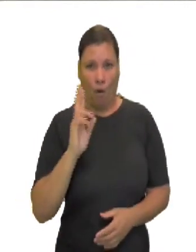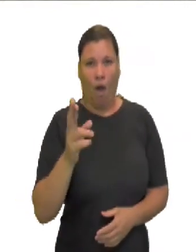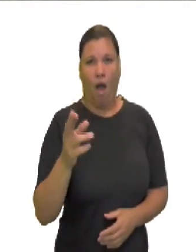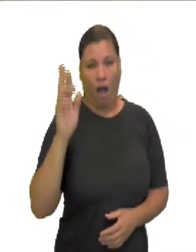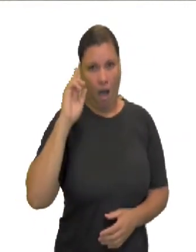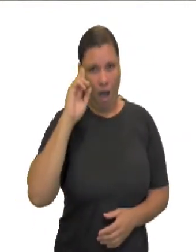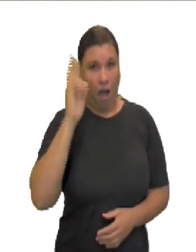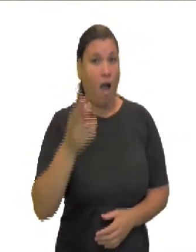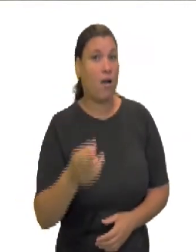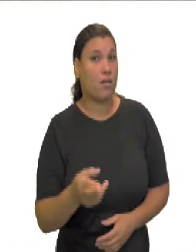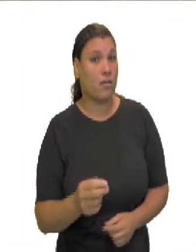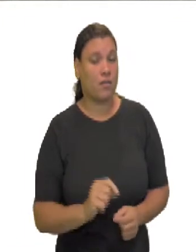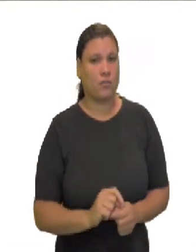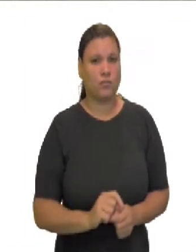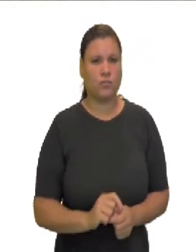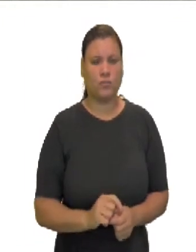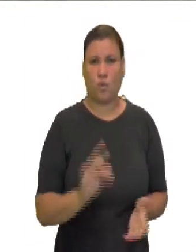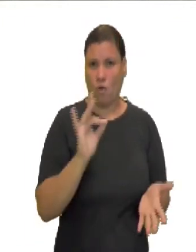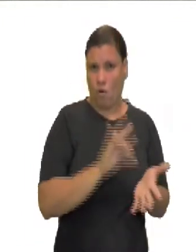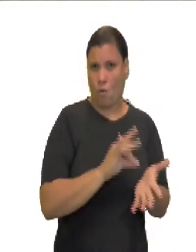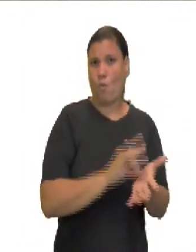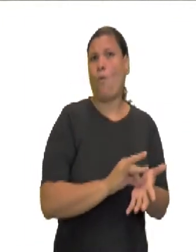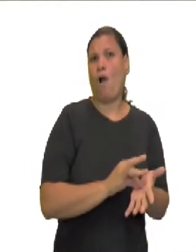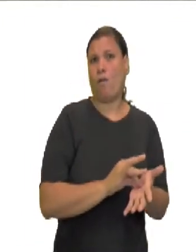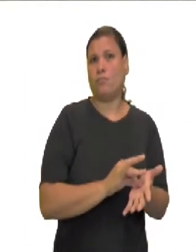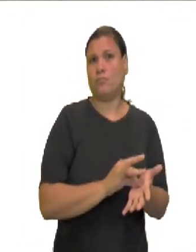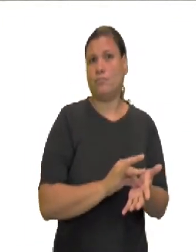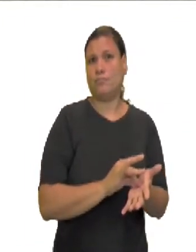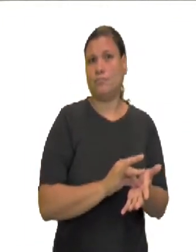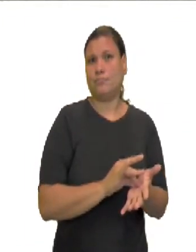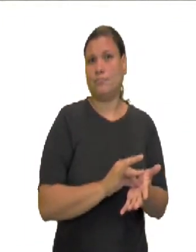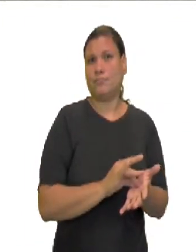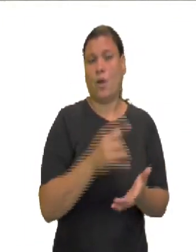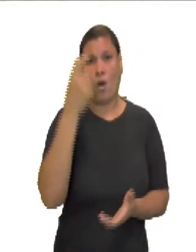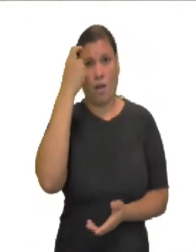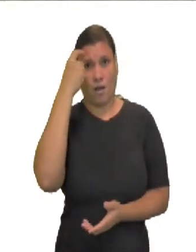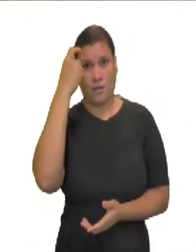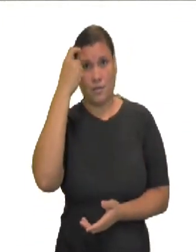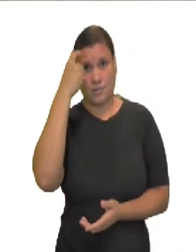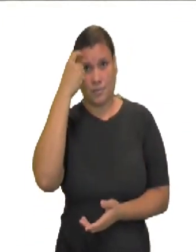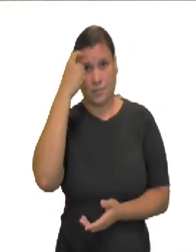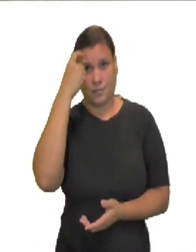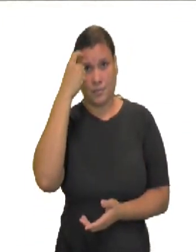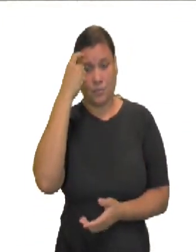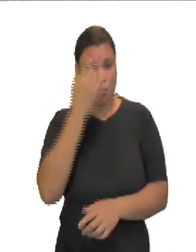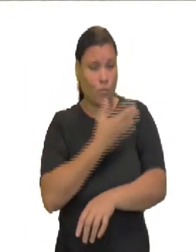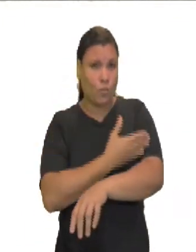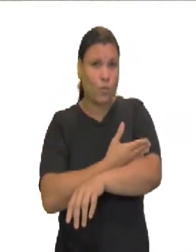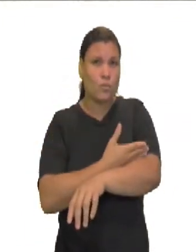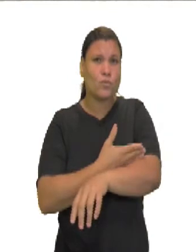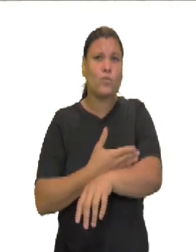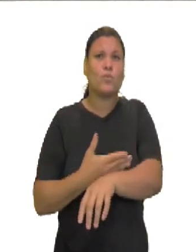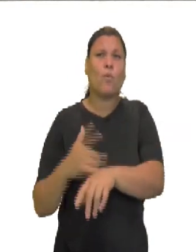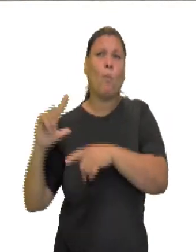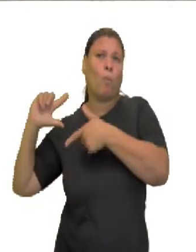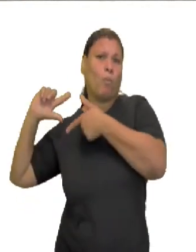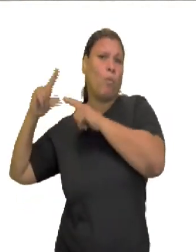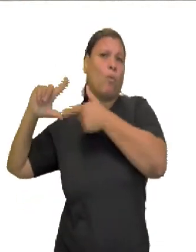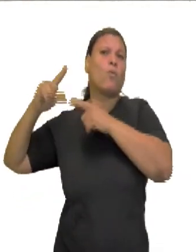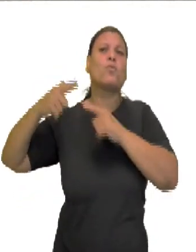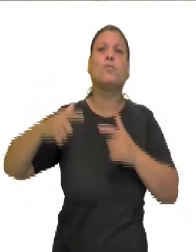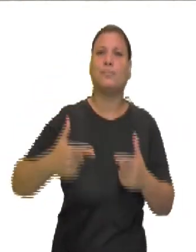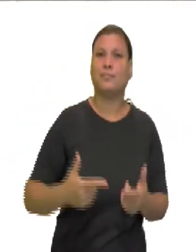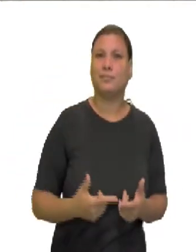humanos e da sua realidade. Assim, pensamentos tradicionais ligados ao pensamento